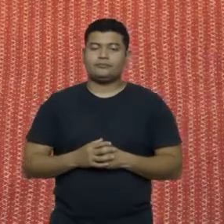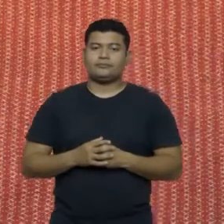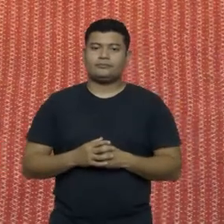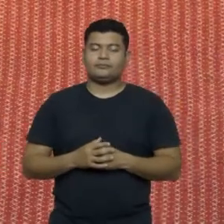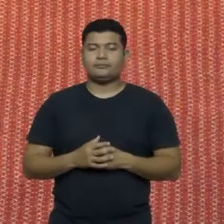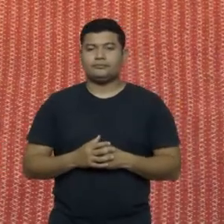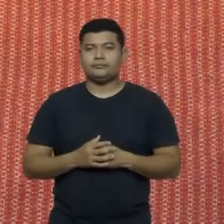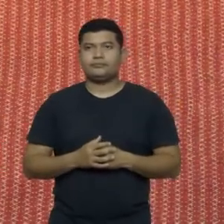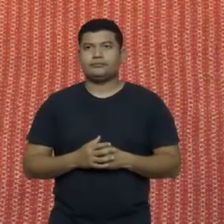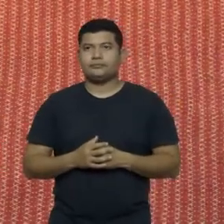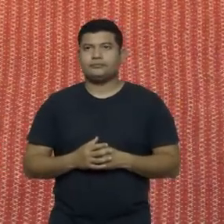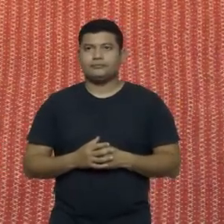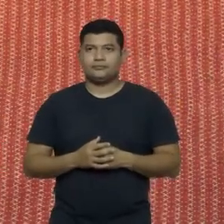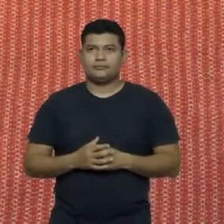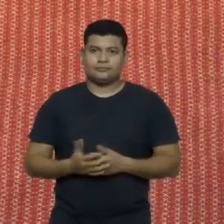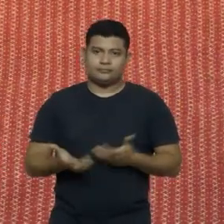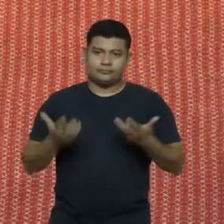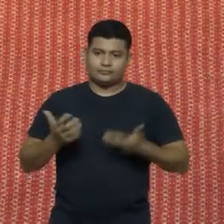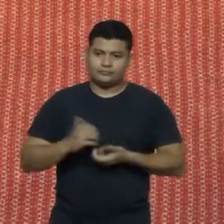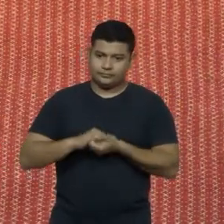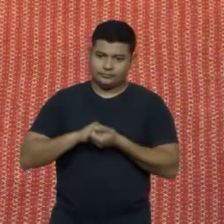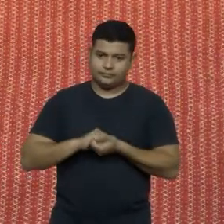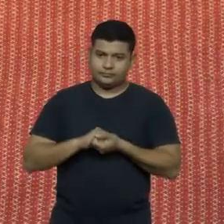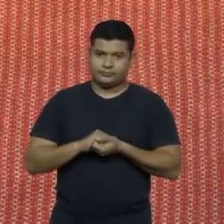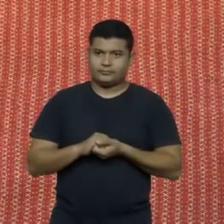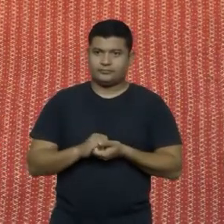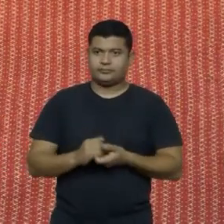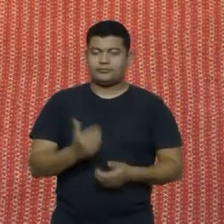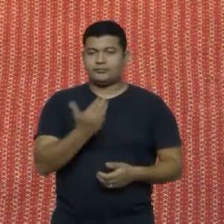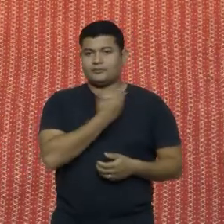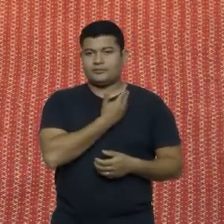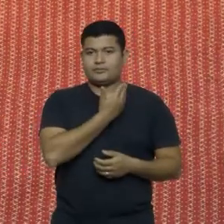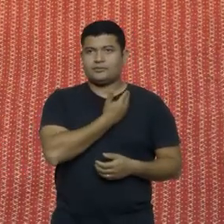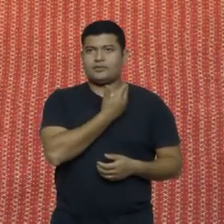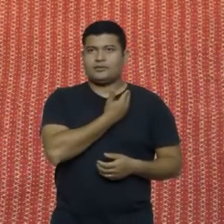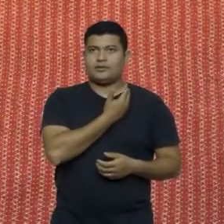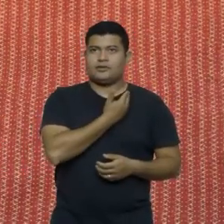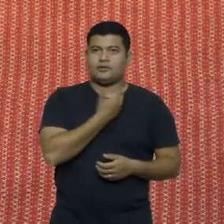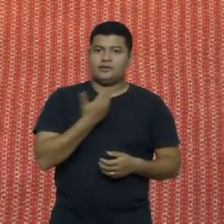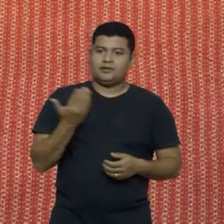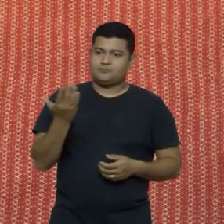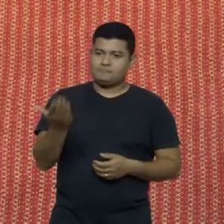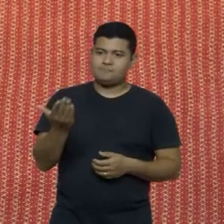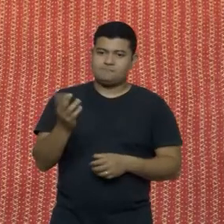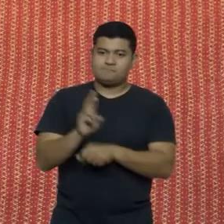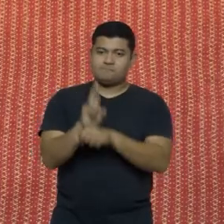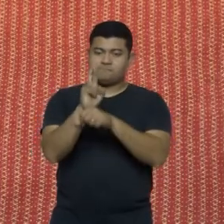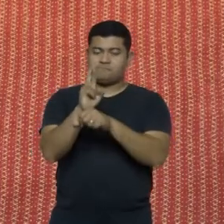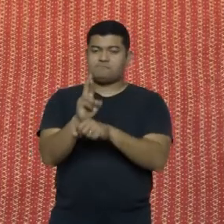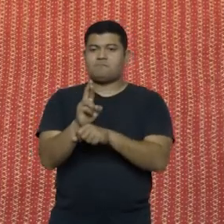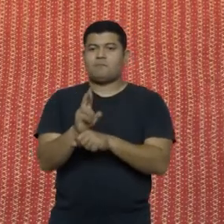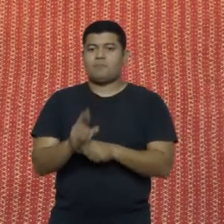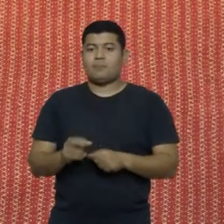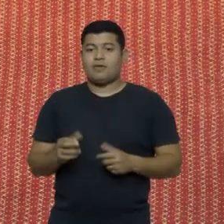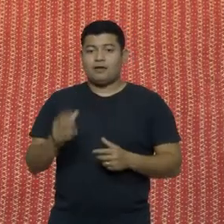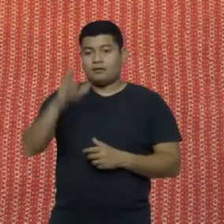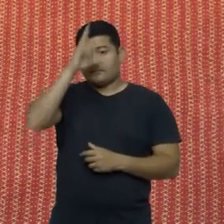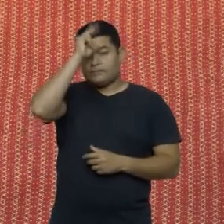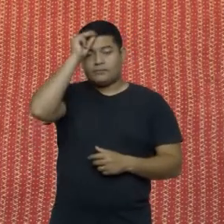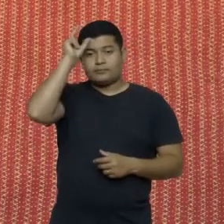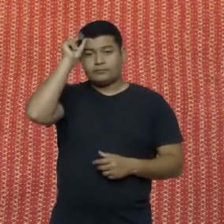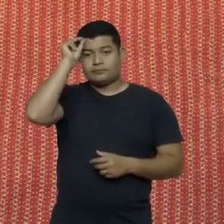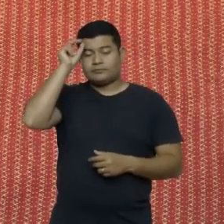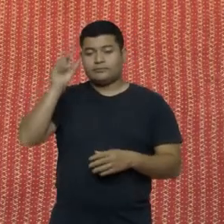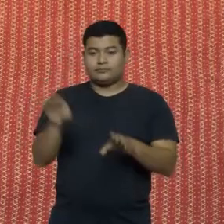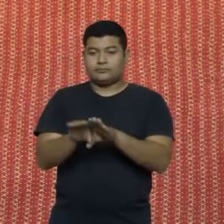Gostaria de cumprimentar os amigos lagianos, representando o nosso prefeito, Antônio Seron, a rainha